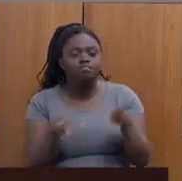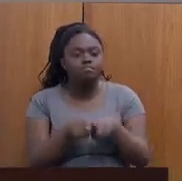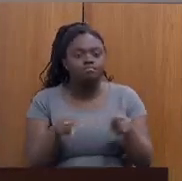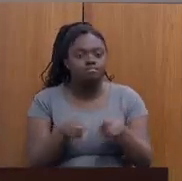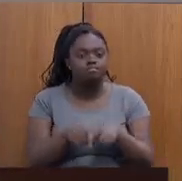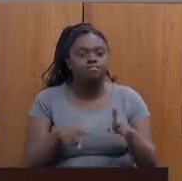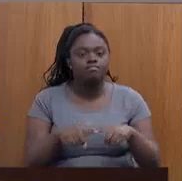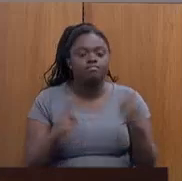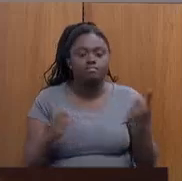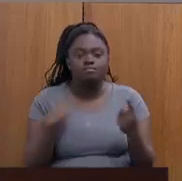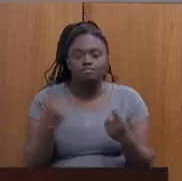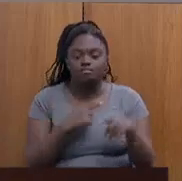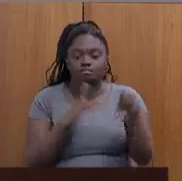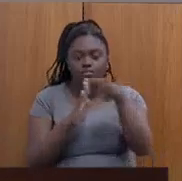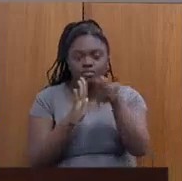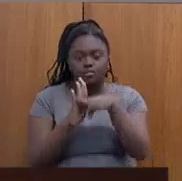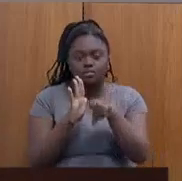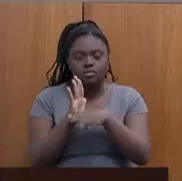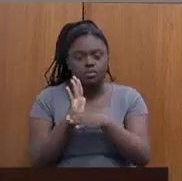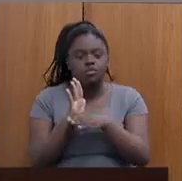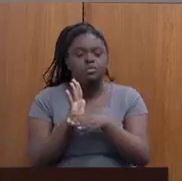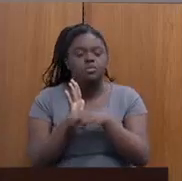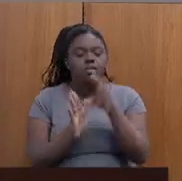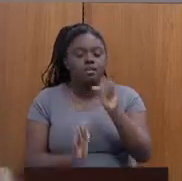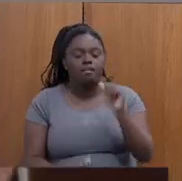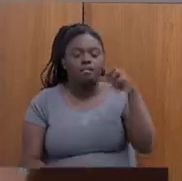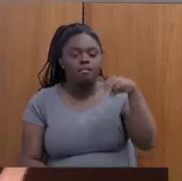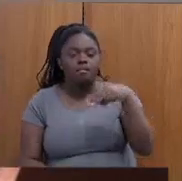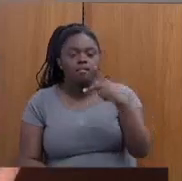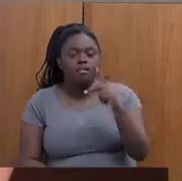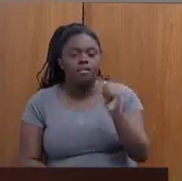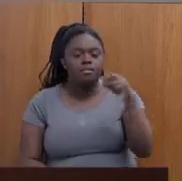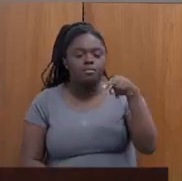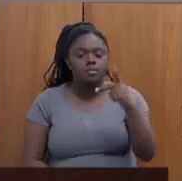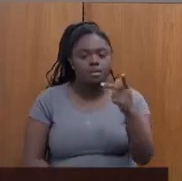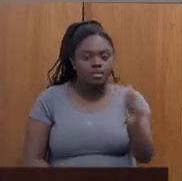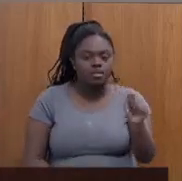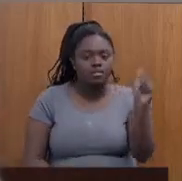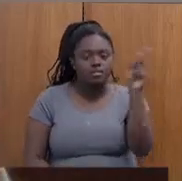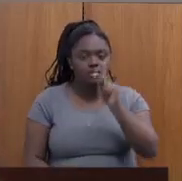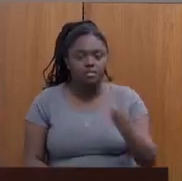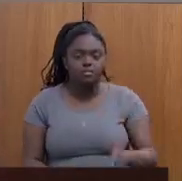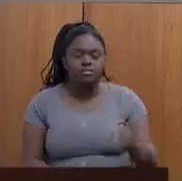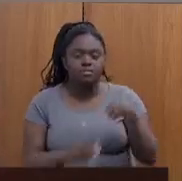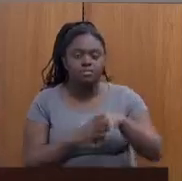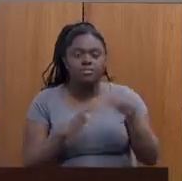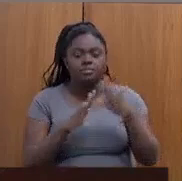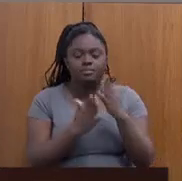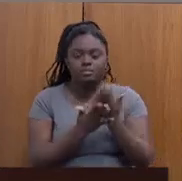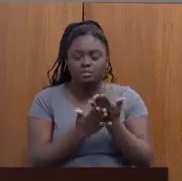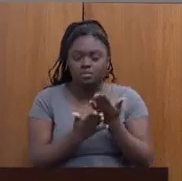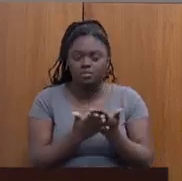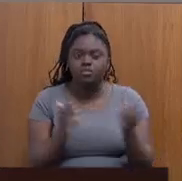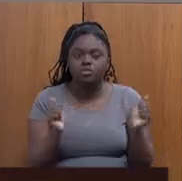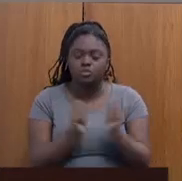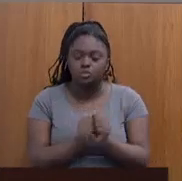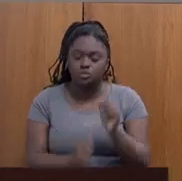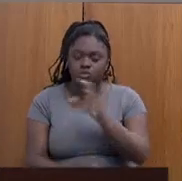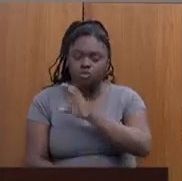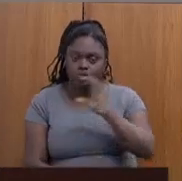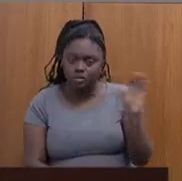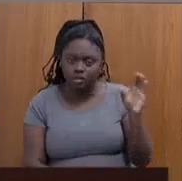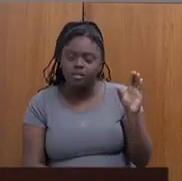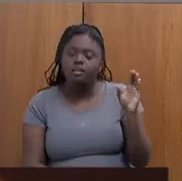nós estamos programando uma grande campanha nesse sentido de paz nas escolas. Lá com a coordenadoria da criança e